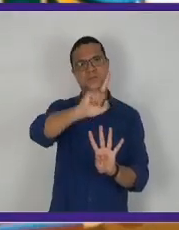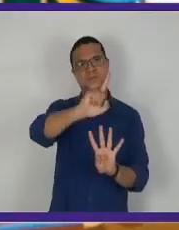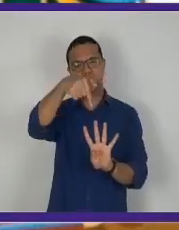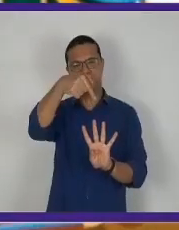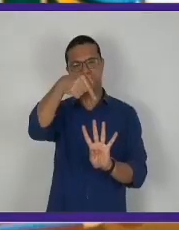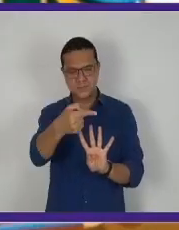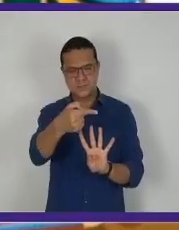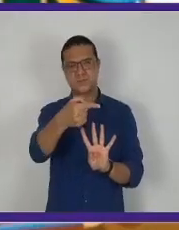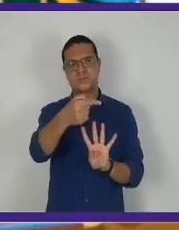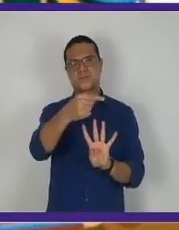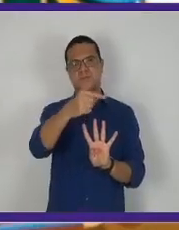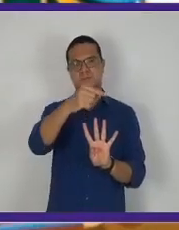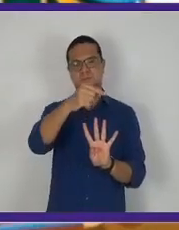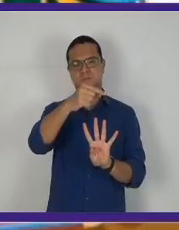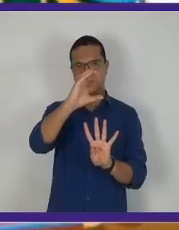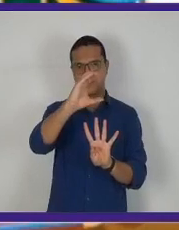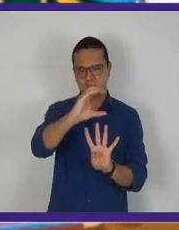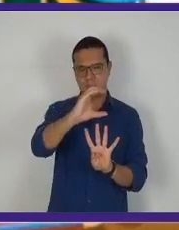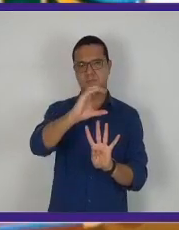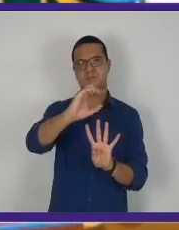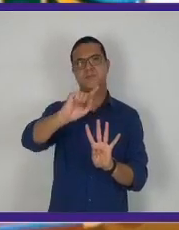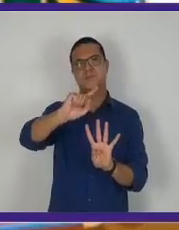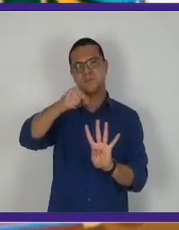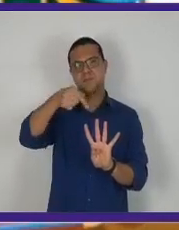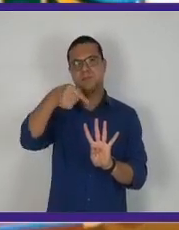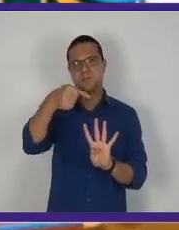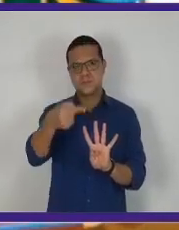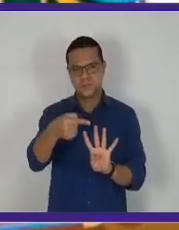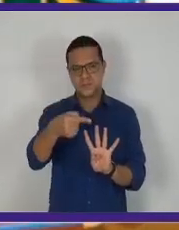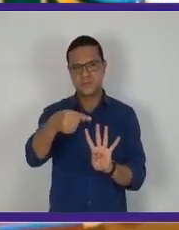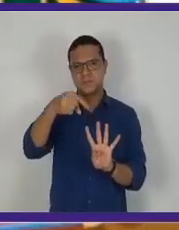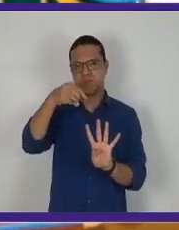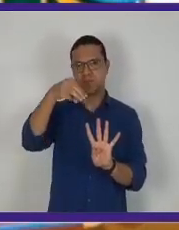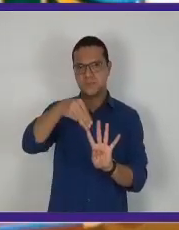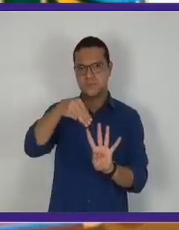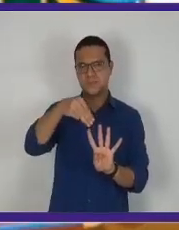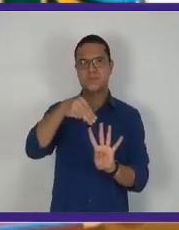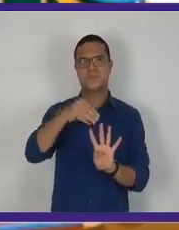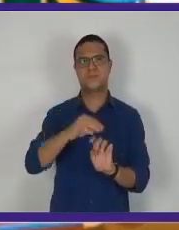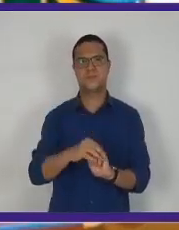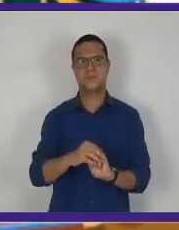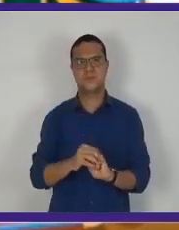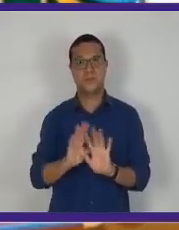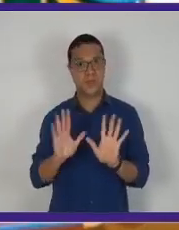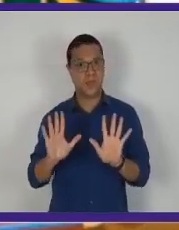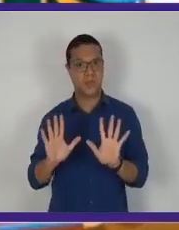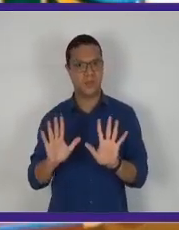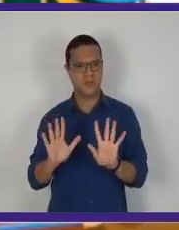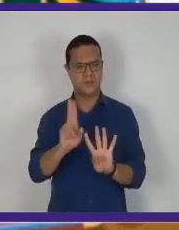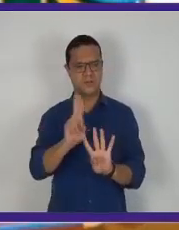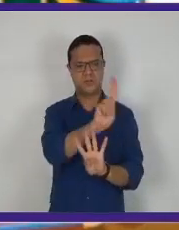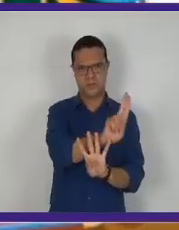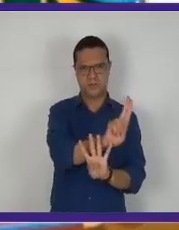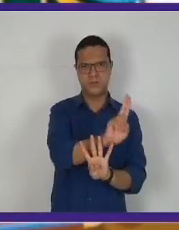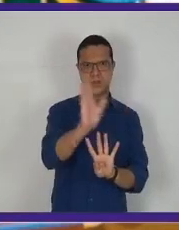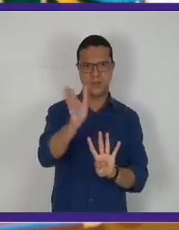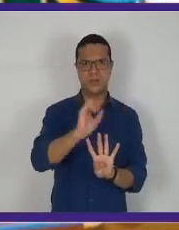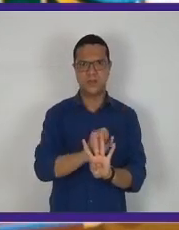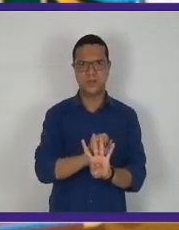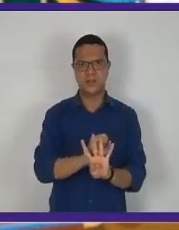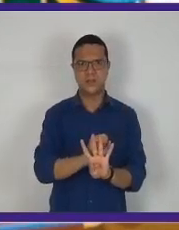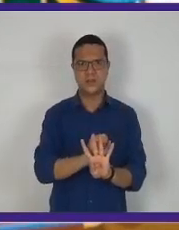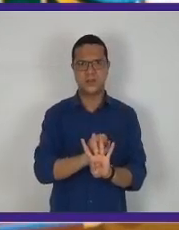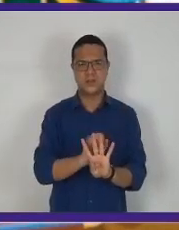dezena simples. A terceira ordem, que é da centena simples. Oi, já foi a primeira classe?